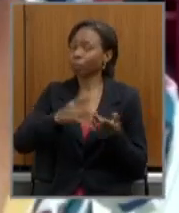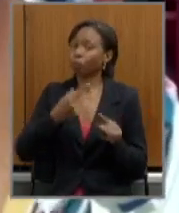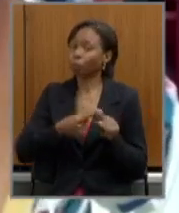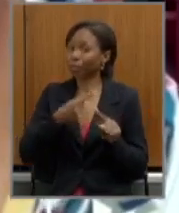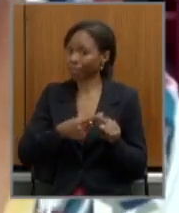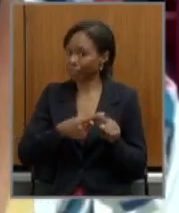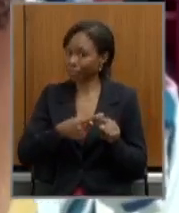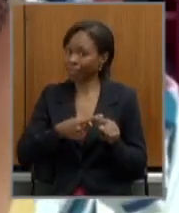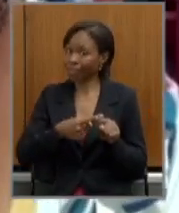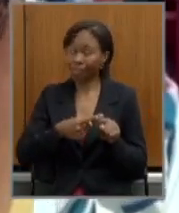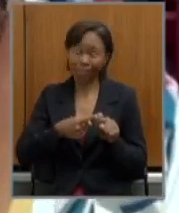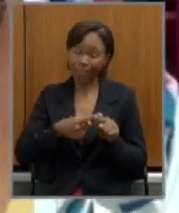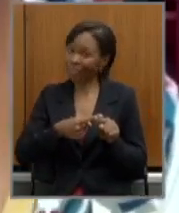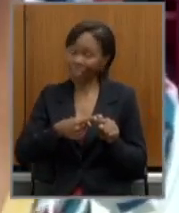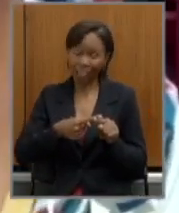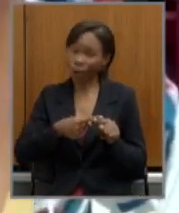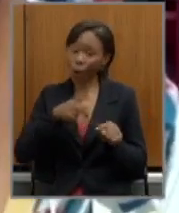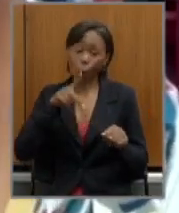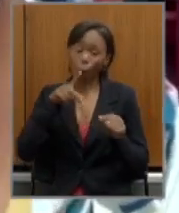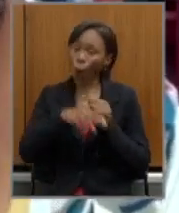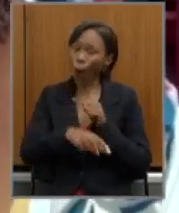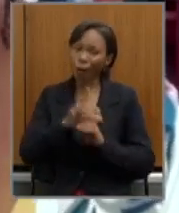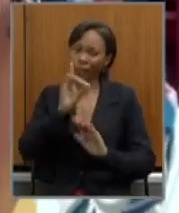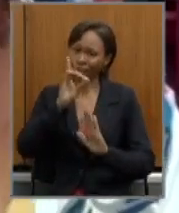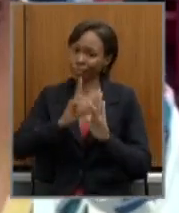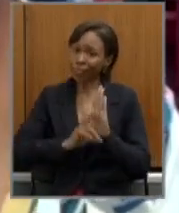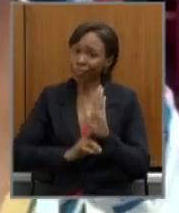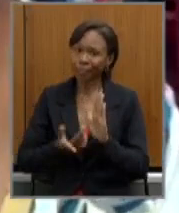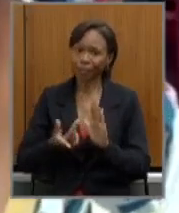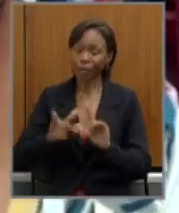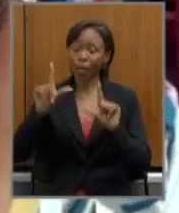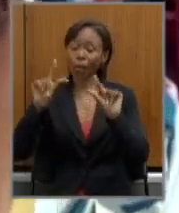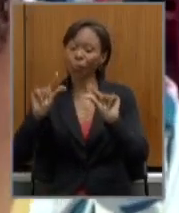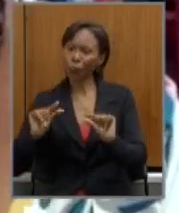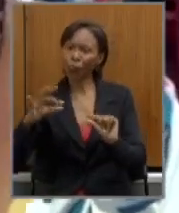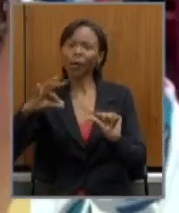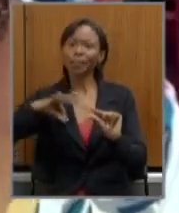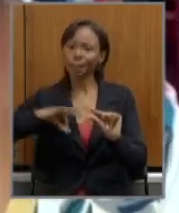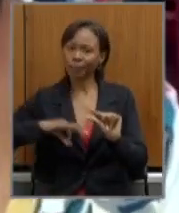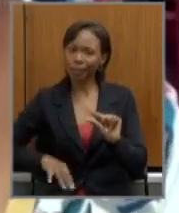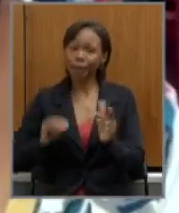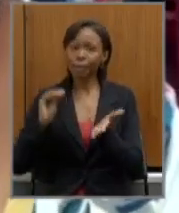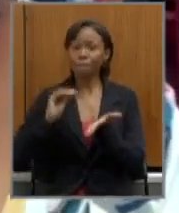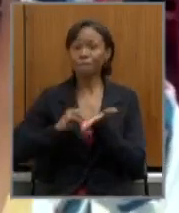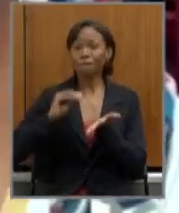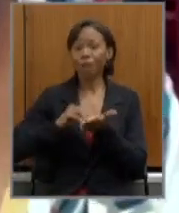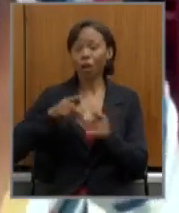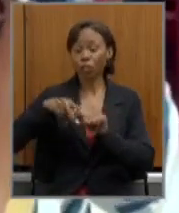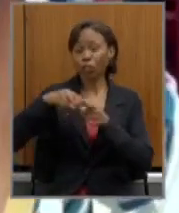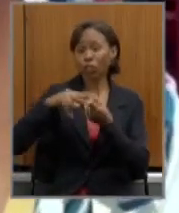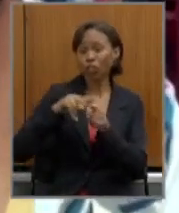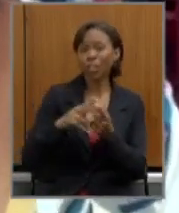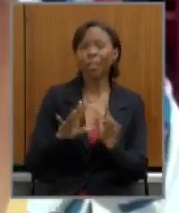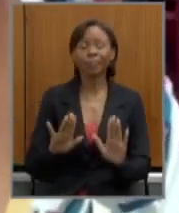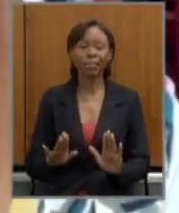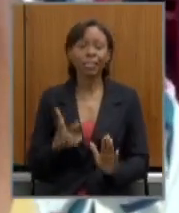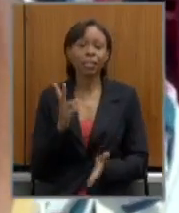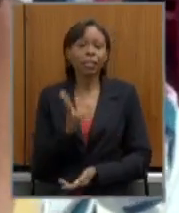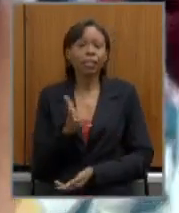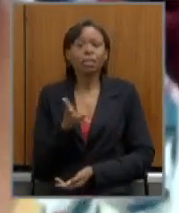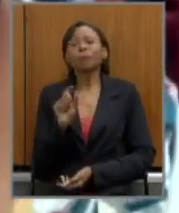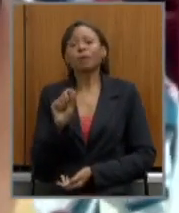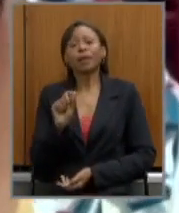corte de direitos redução salarial ausência de reajuste e sempre penalizando